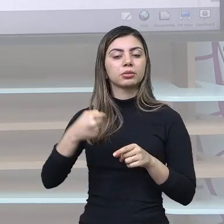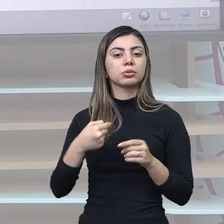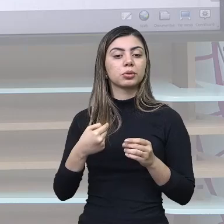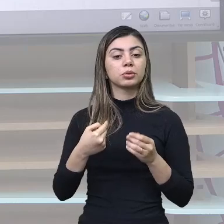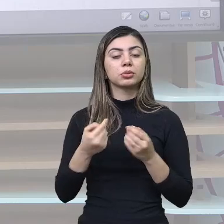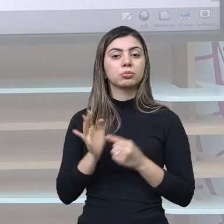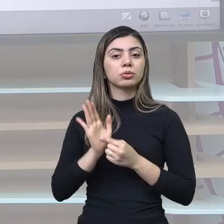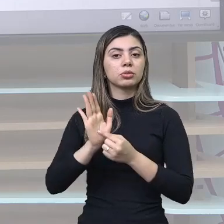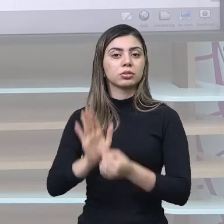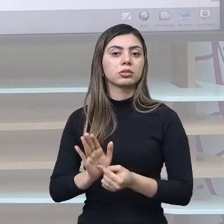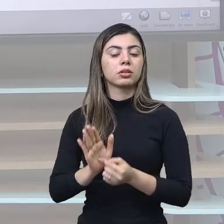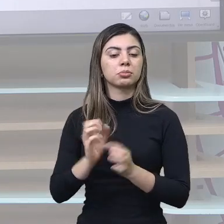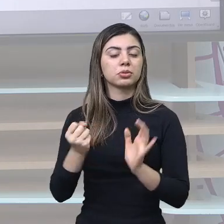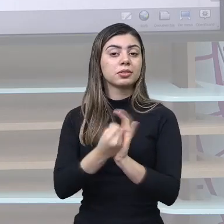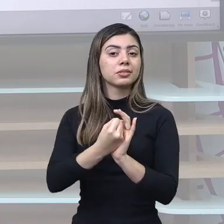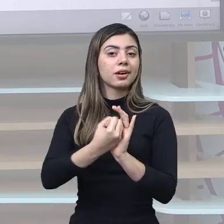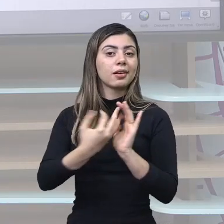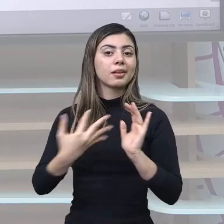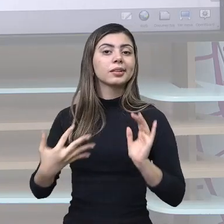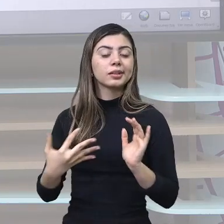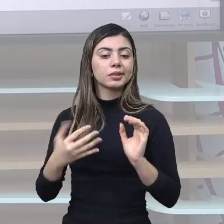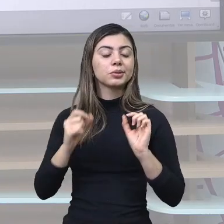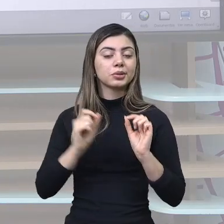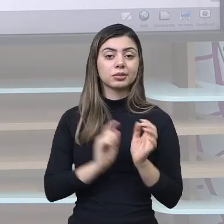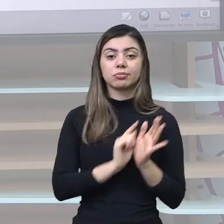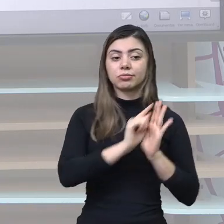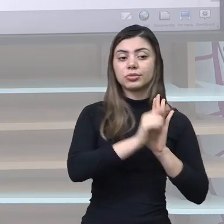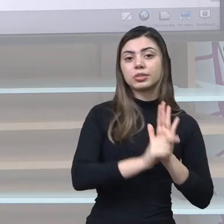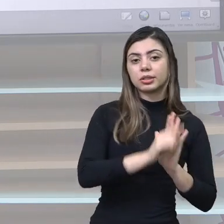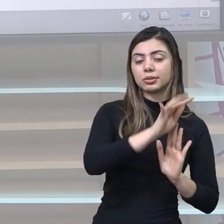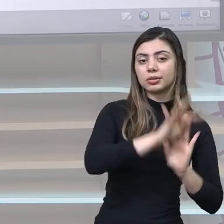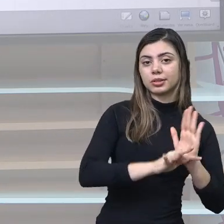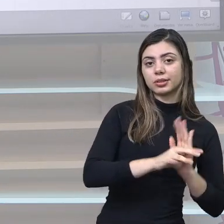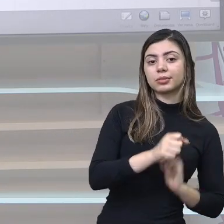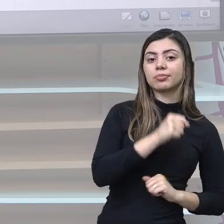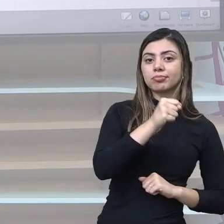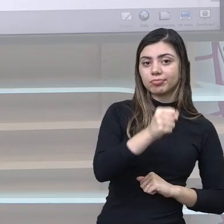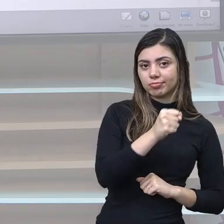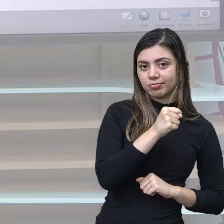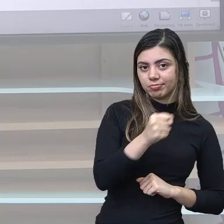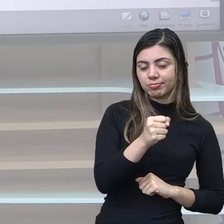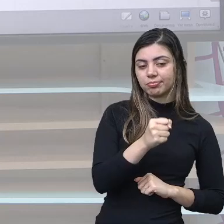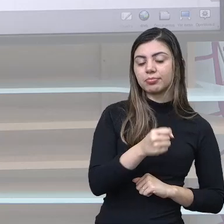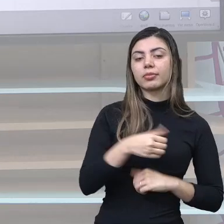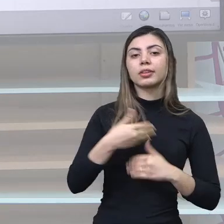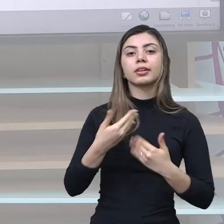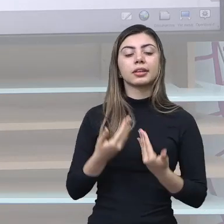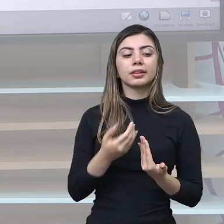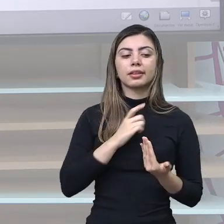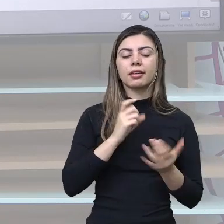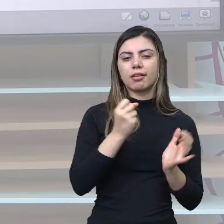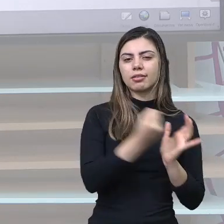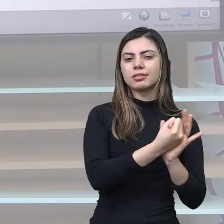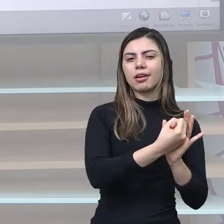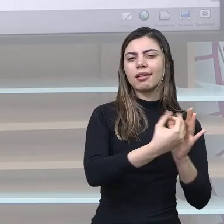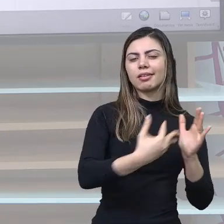particularidades, né? O gênero textual jornalístico e suas